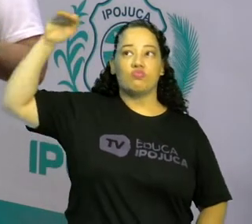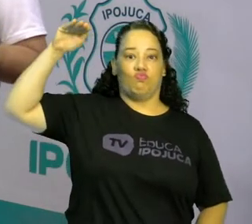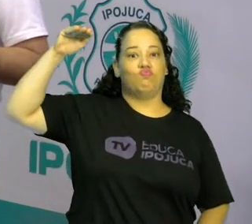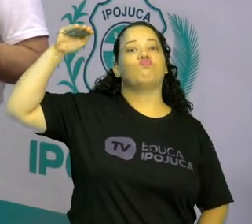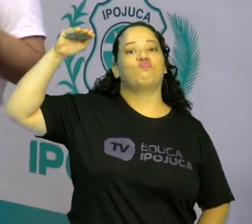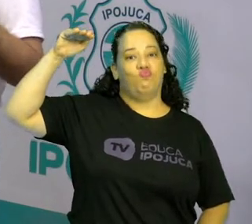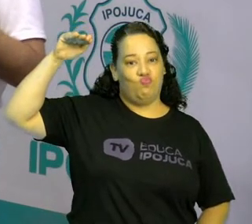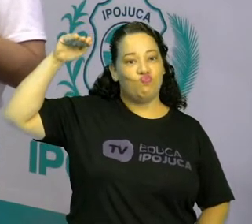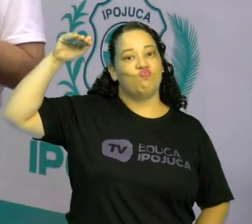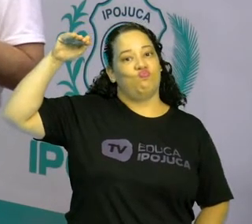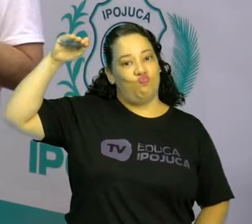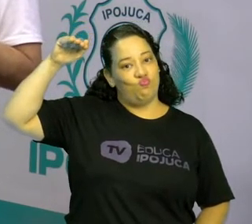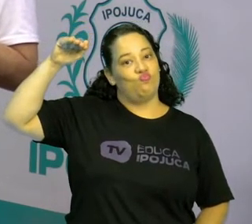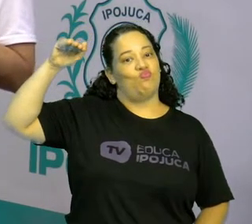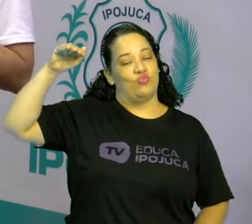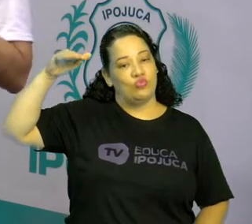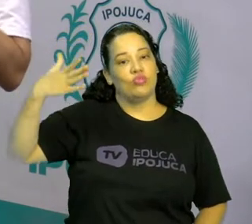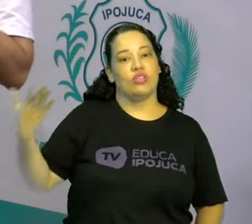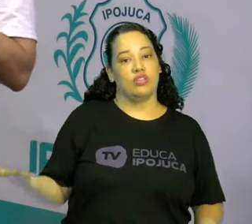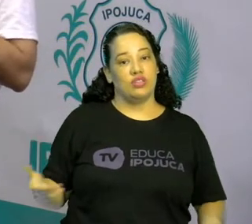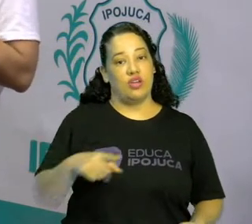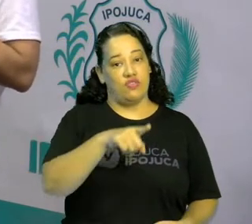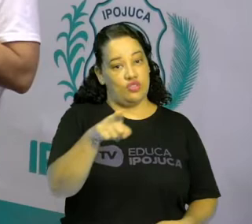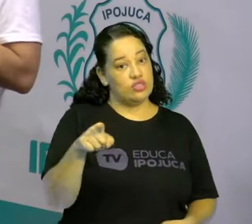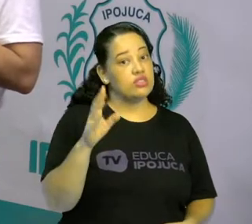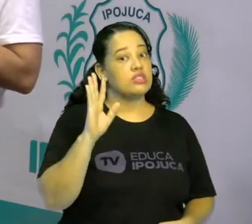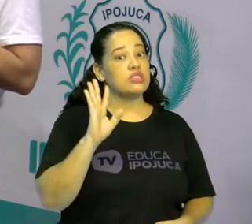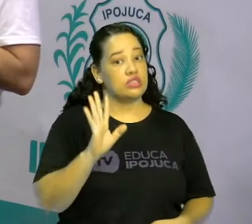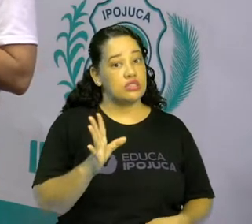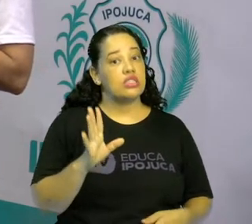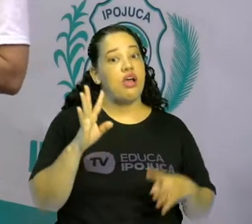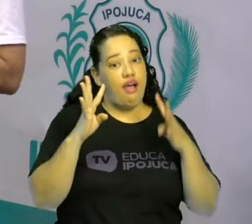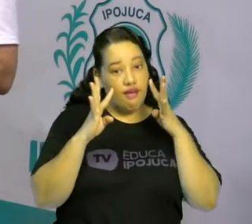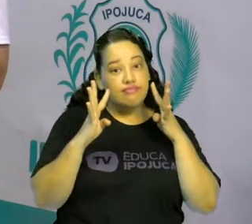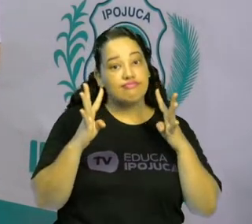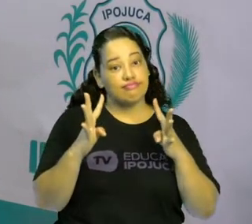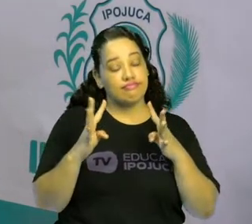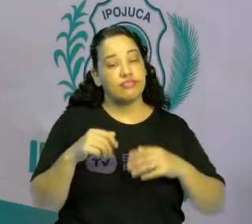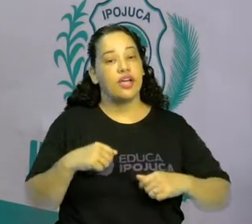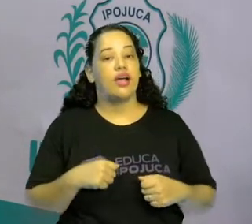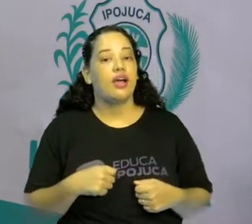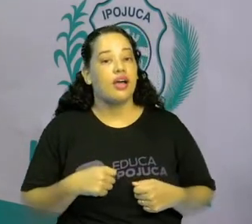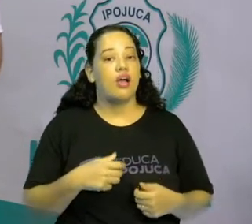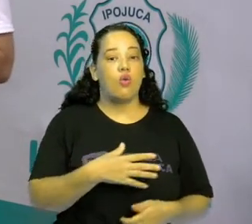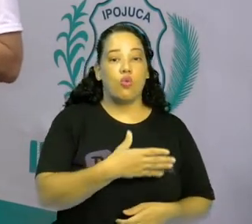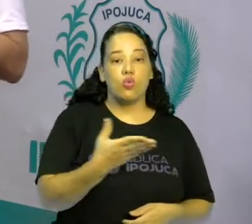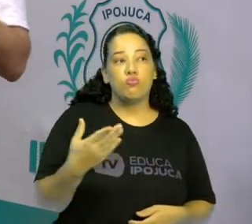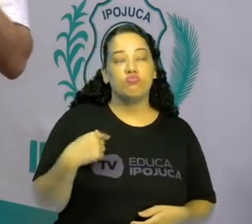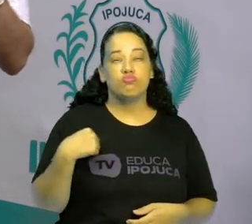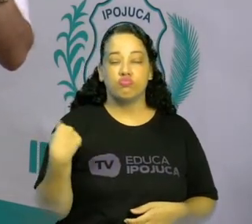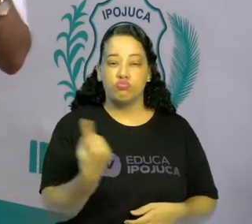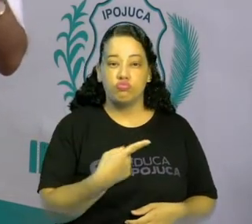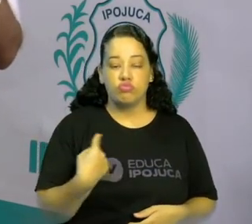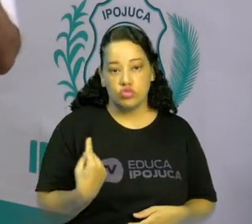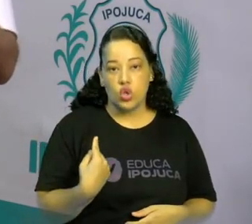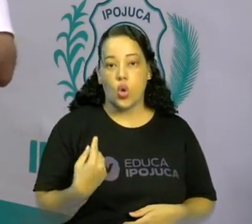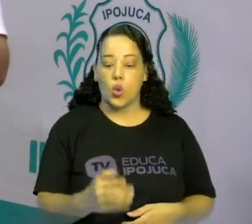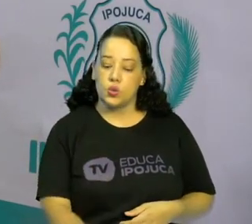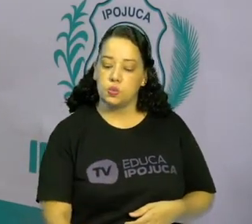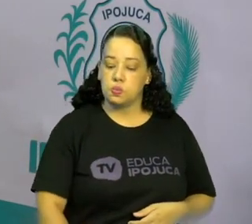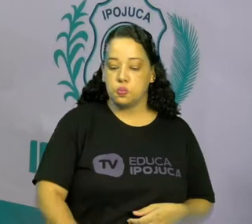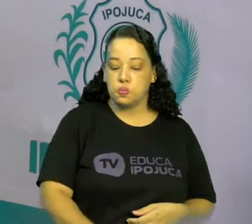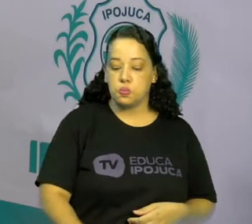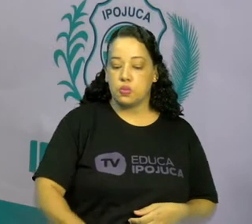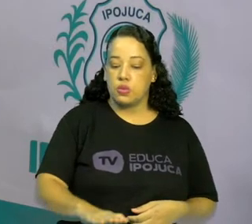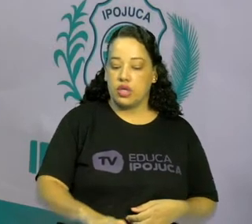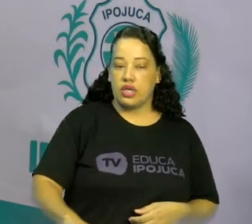Isso mesmo. Mas, crianças, prestem bastante atenção. Quando nós crescemos, ou seja, quando vocês